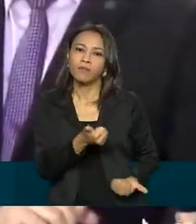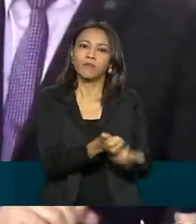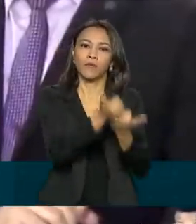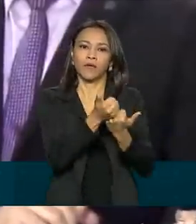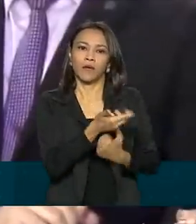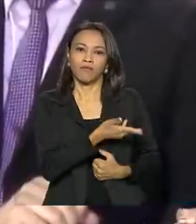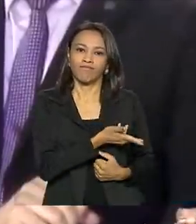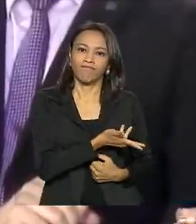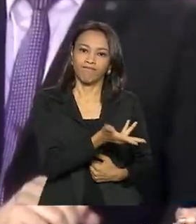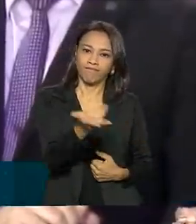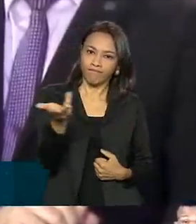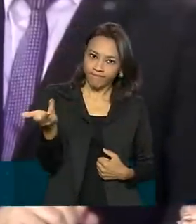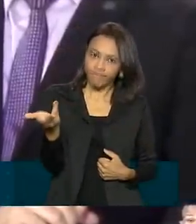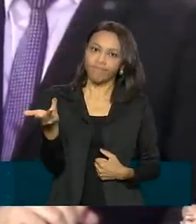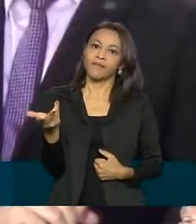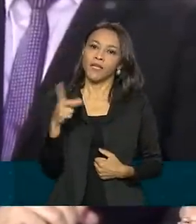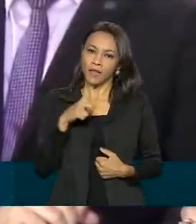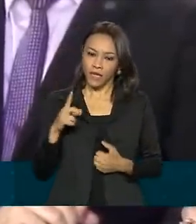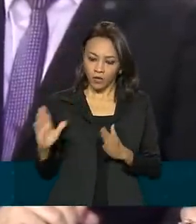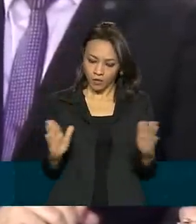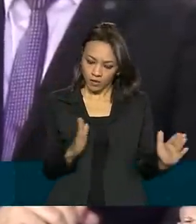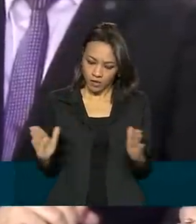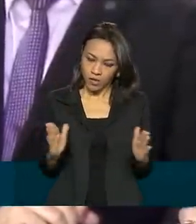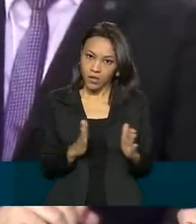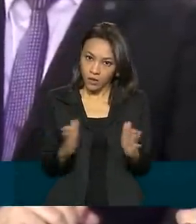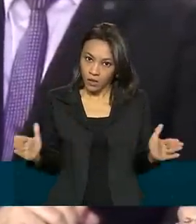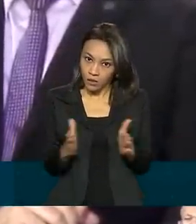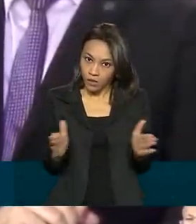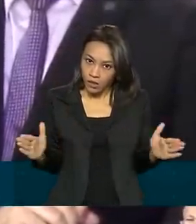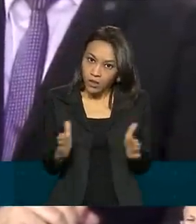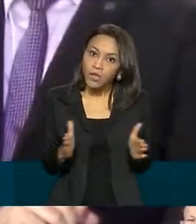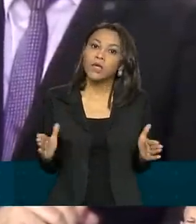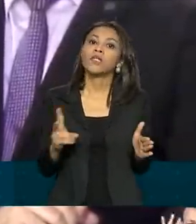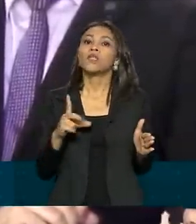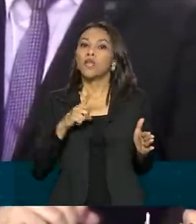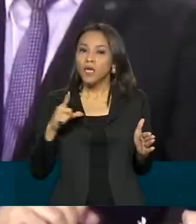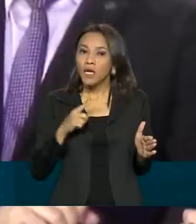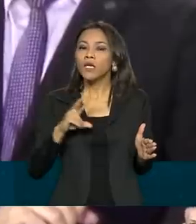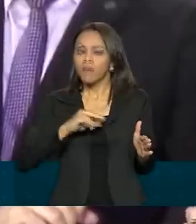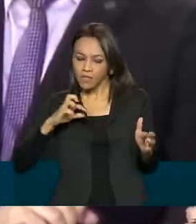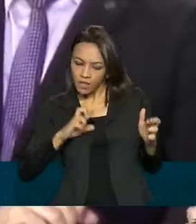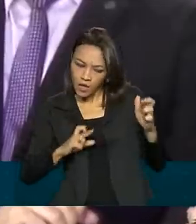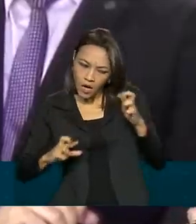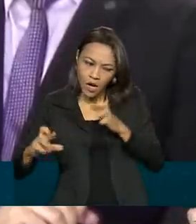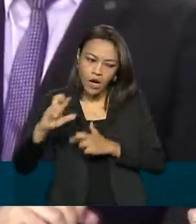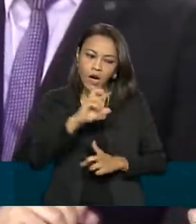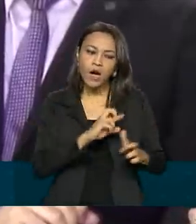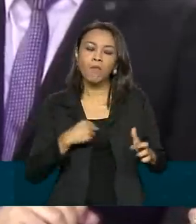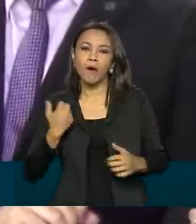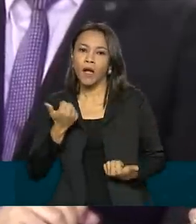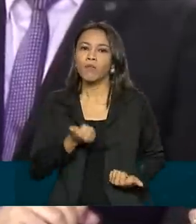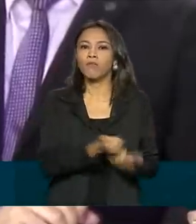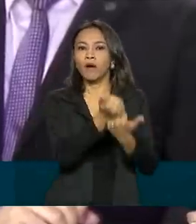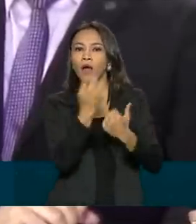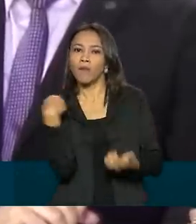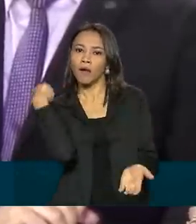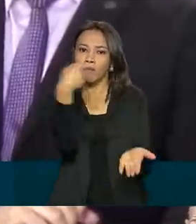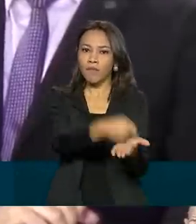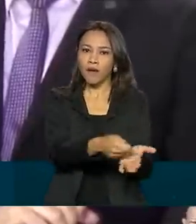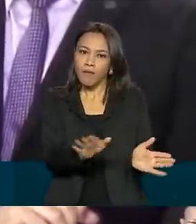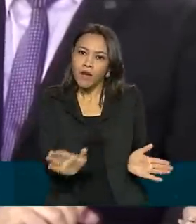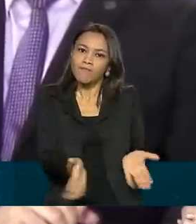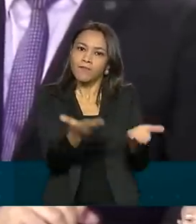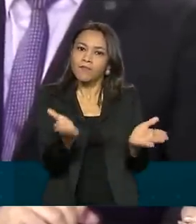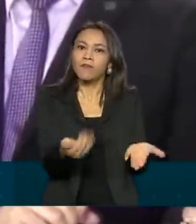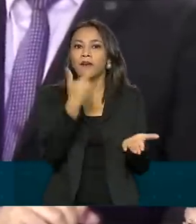a uma área de floresta protegida, a uma área de floresta que vai ser monitorada para beneficiar quem cuida, para incentivar